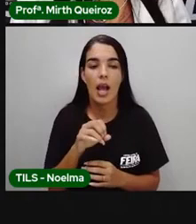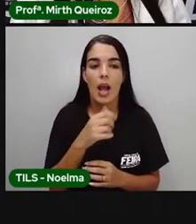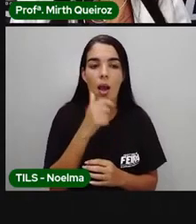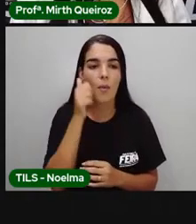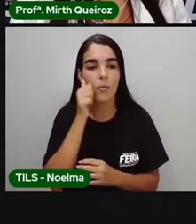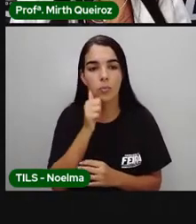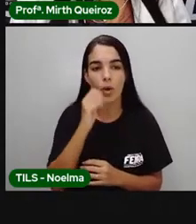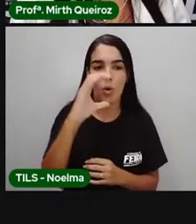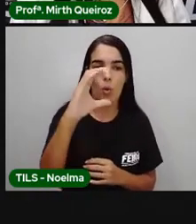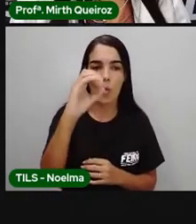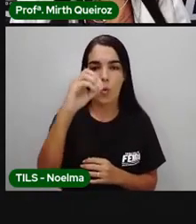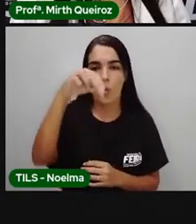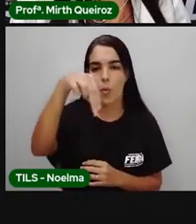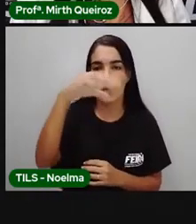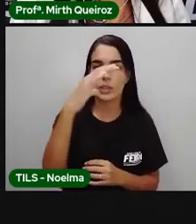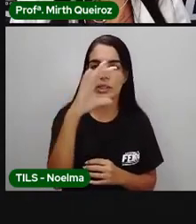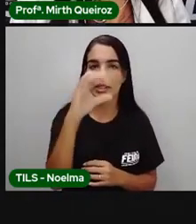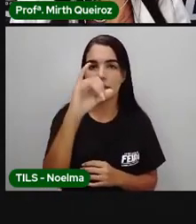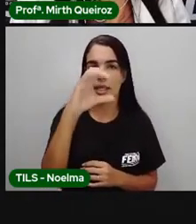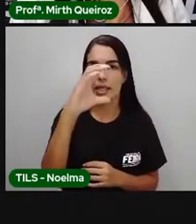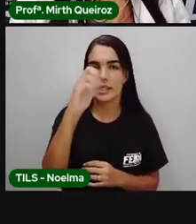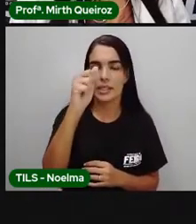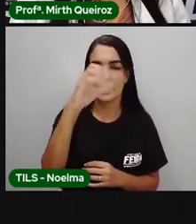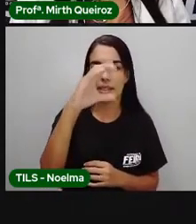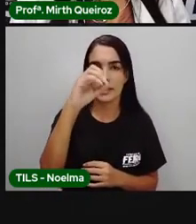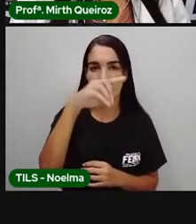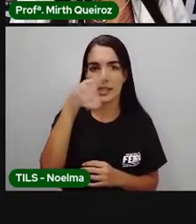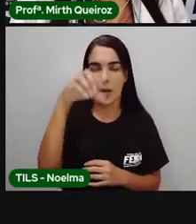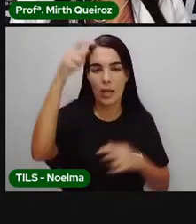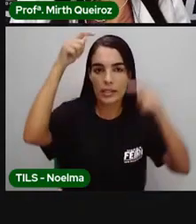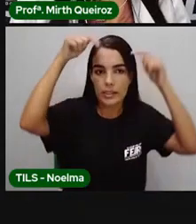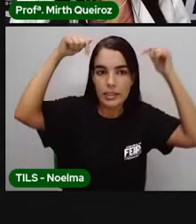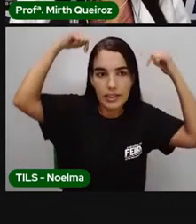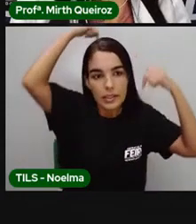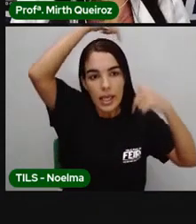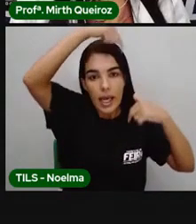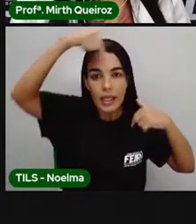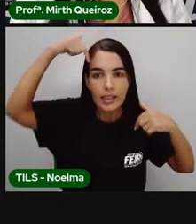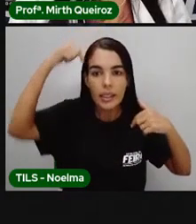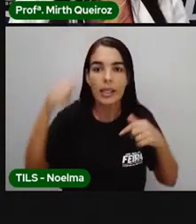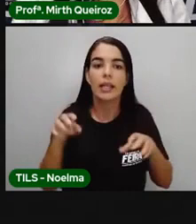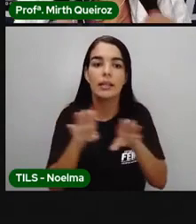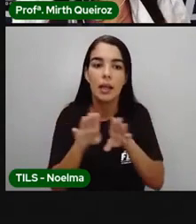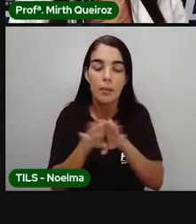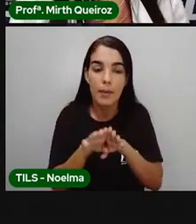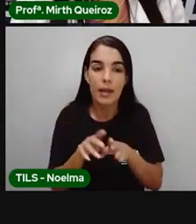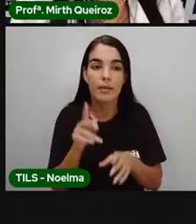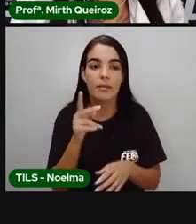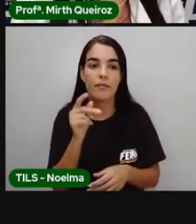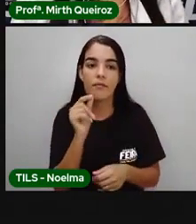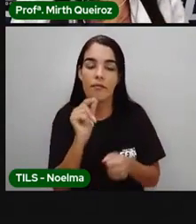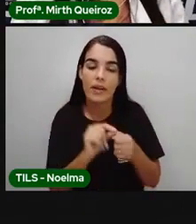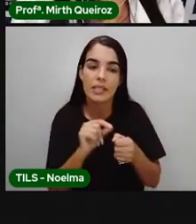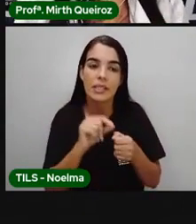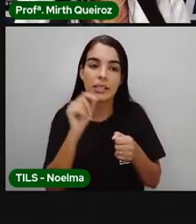Então, eles tentavam cultuar